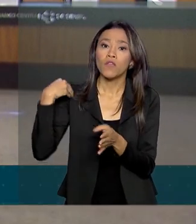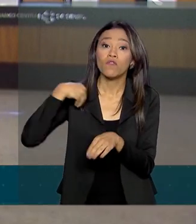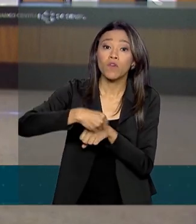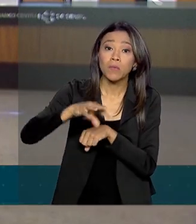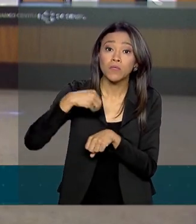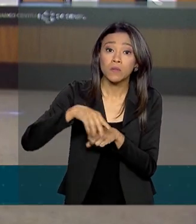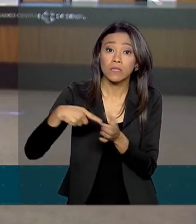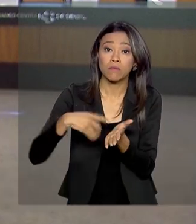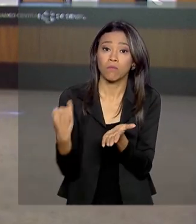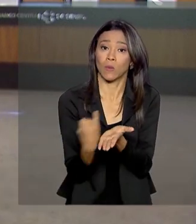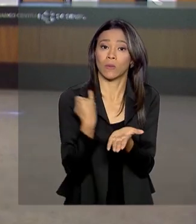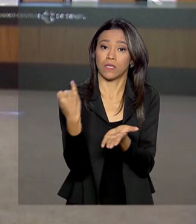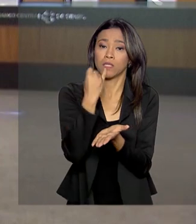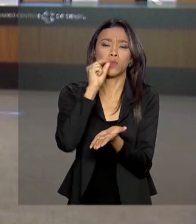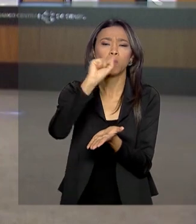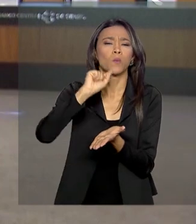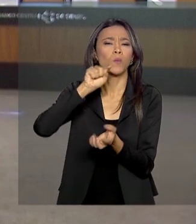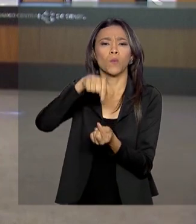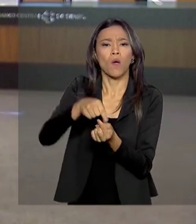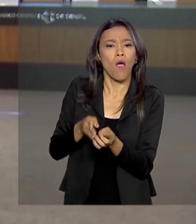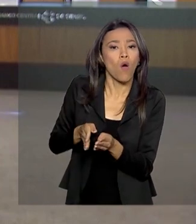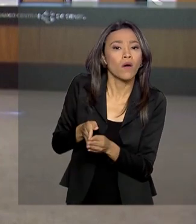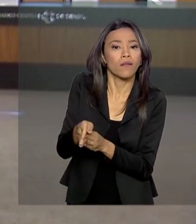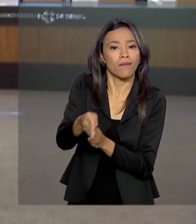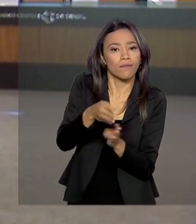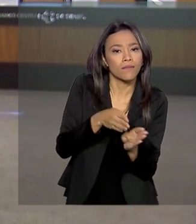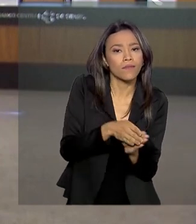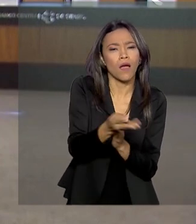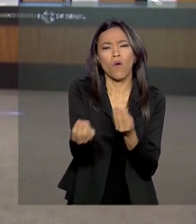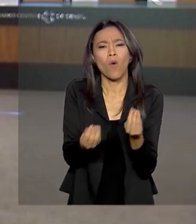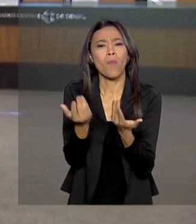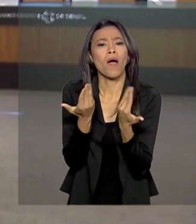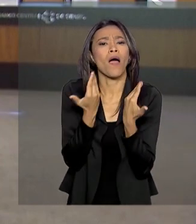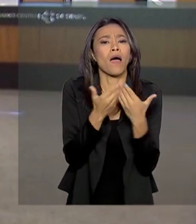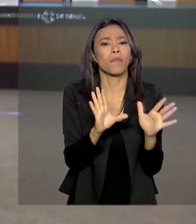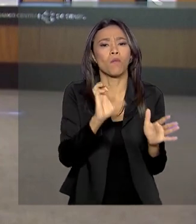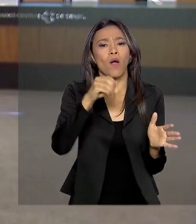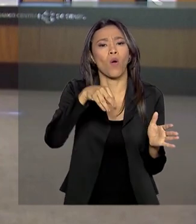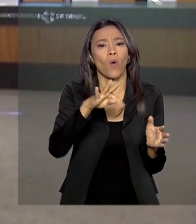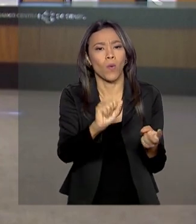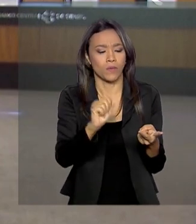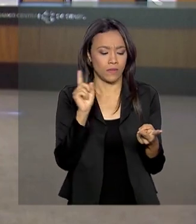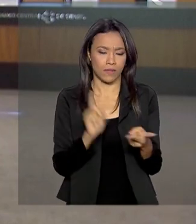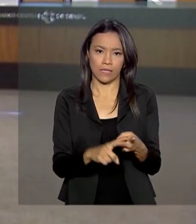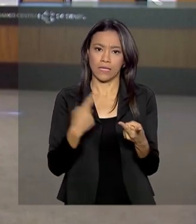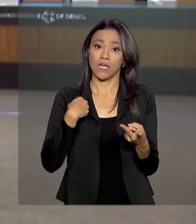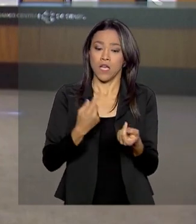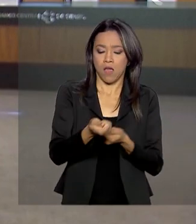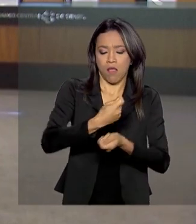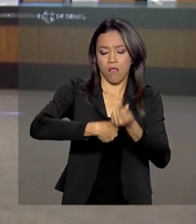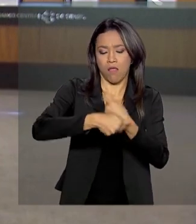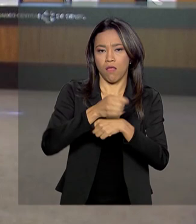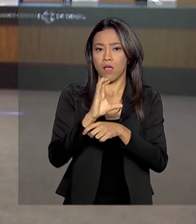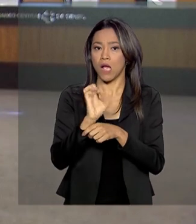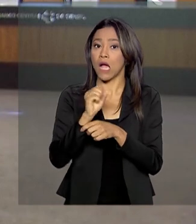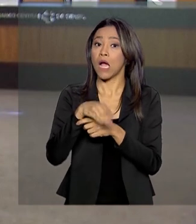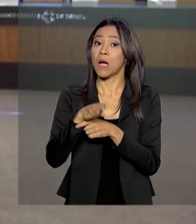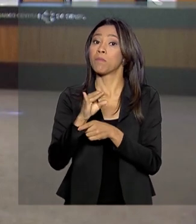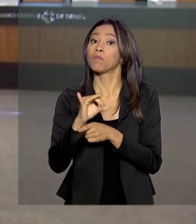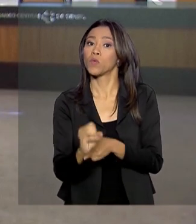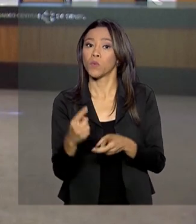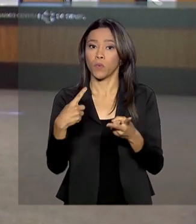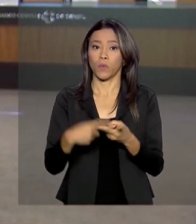importantes. São orientações sobre como abrir uma conta bancária, realizar operações de câmbio, enviar e receber